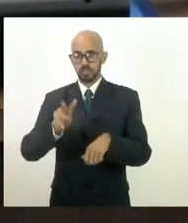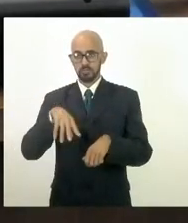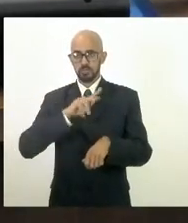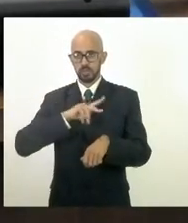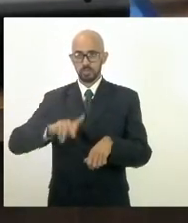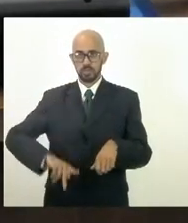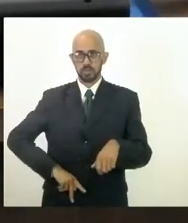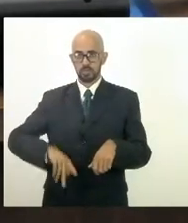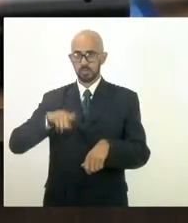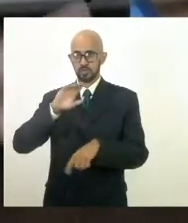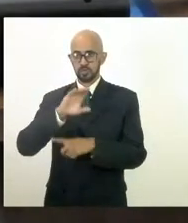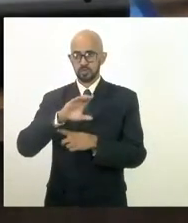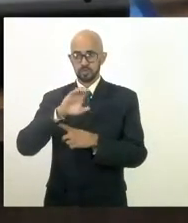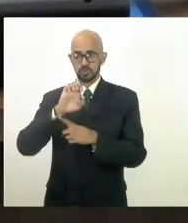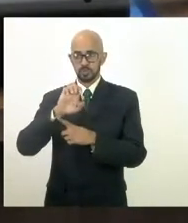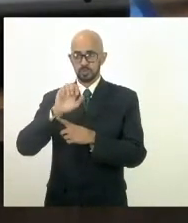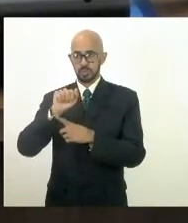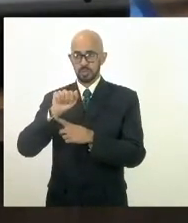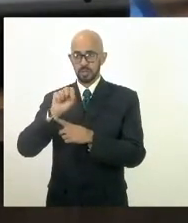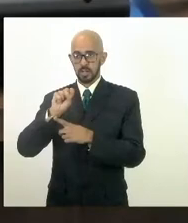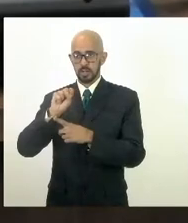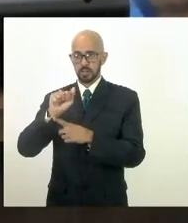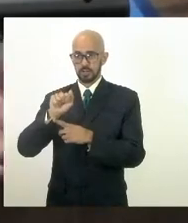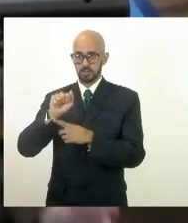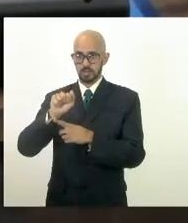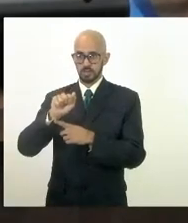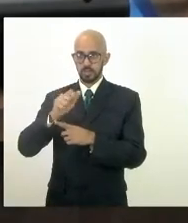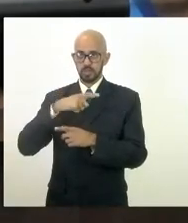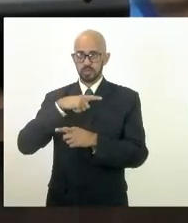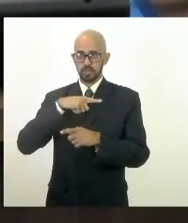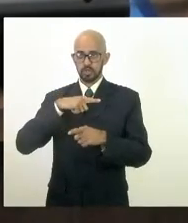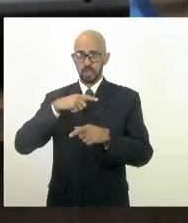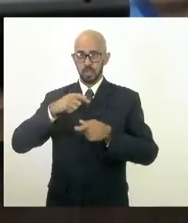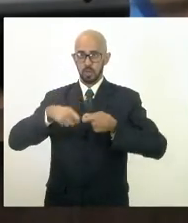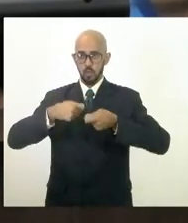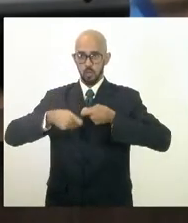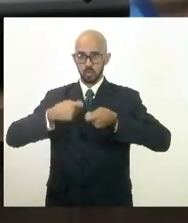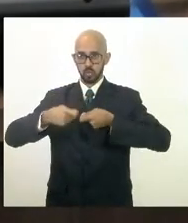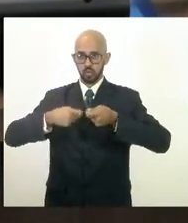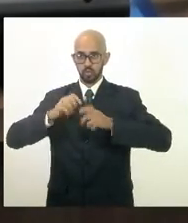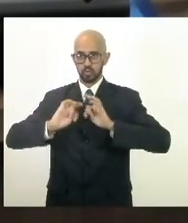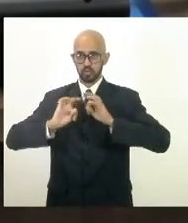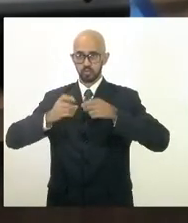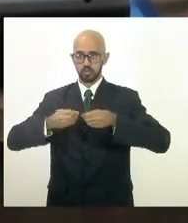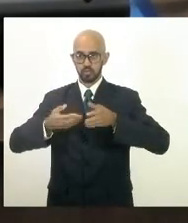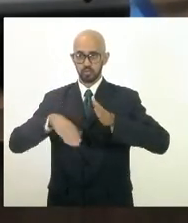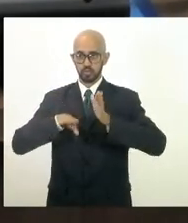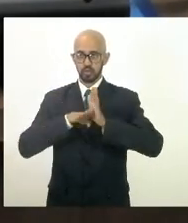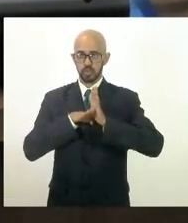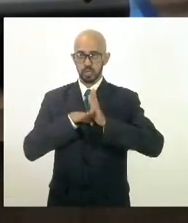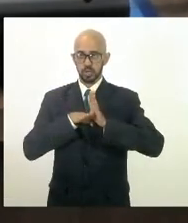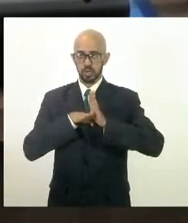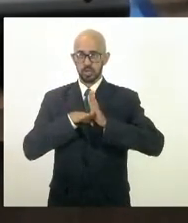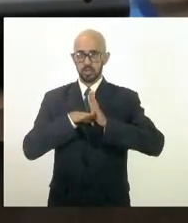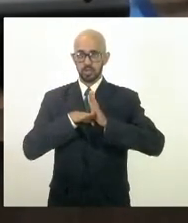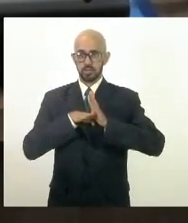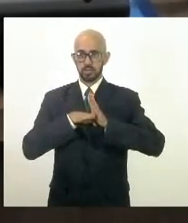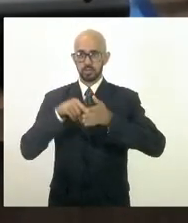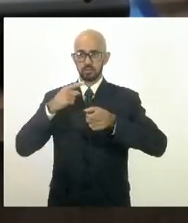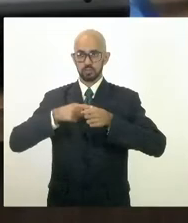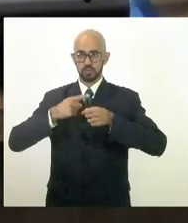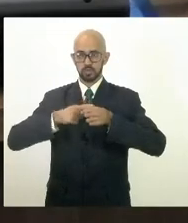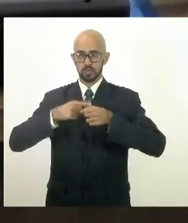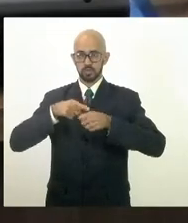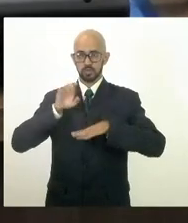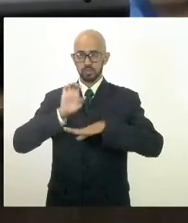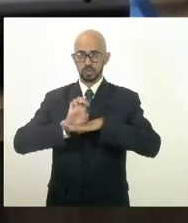e ali nós temos o controle de tudo que chega dos municípios do estado